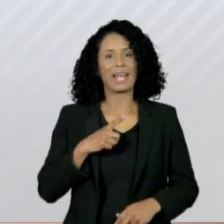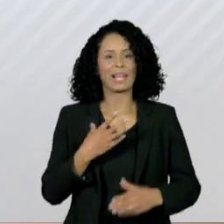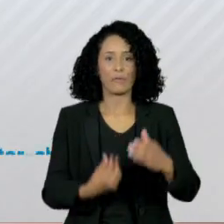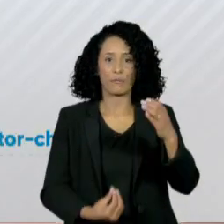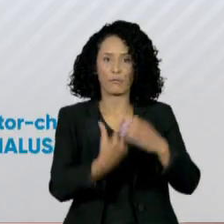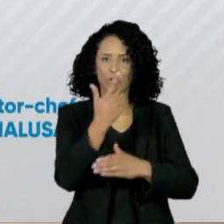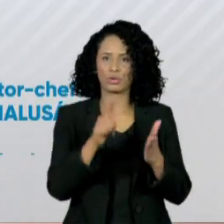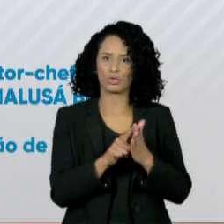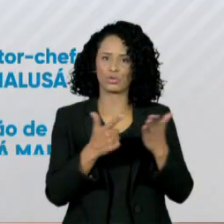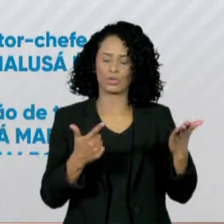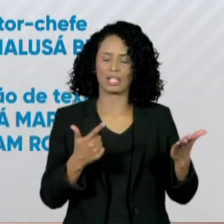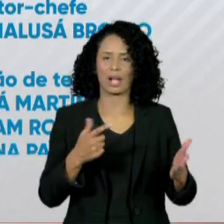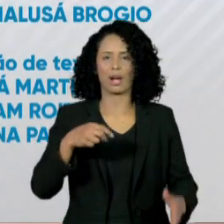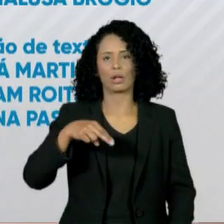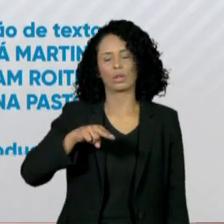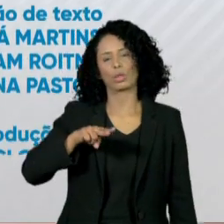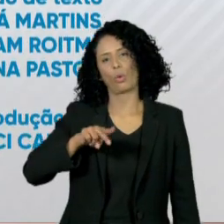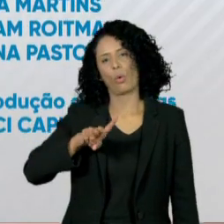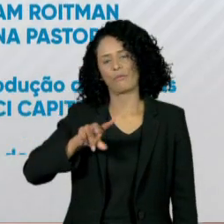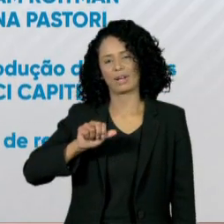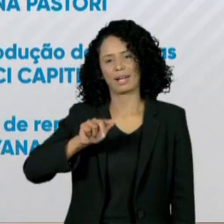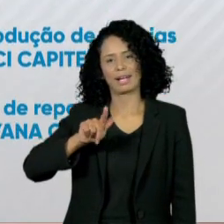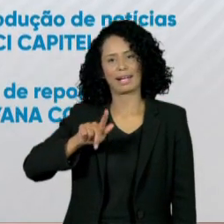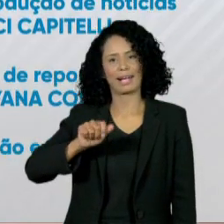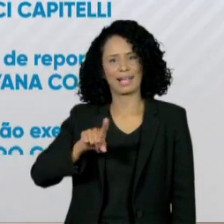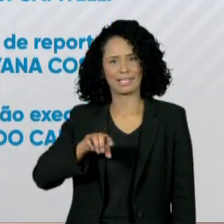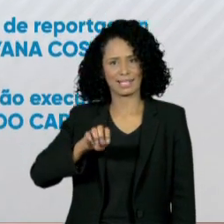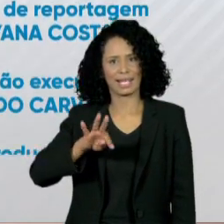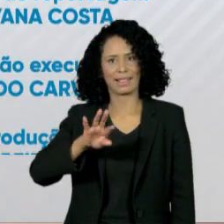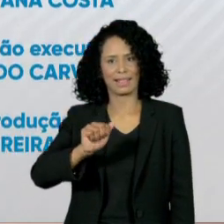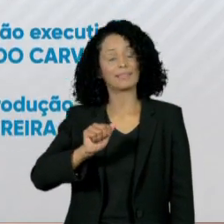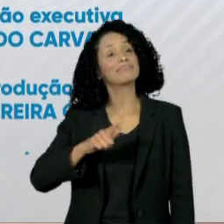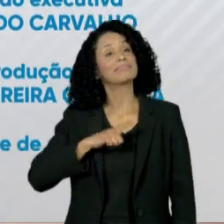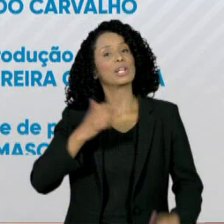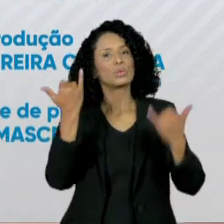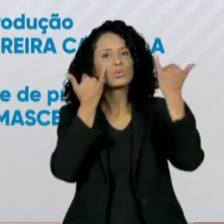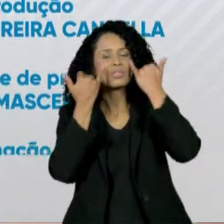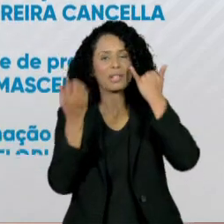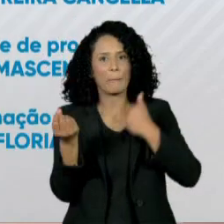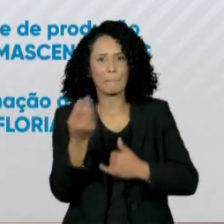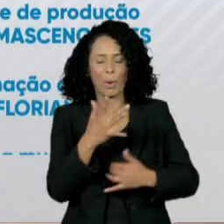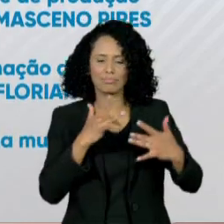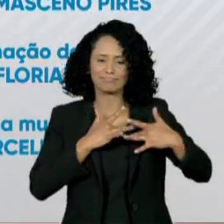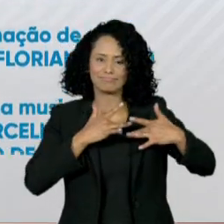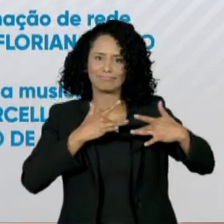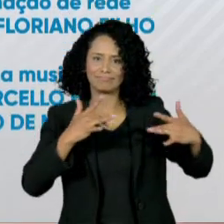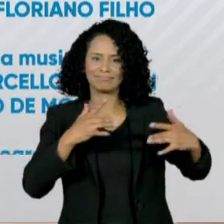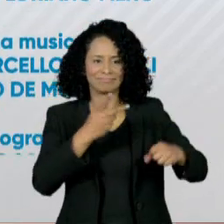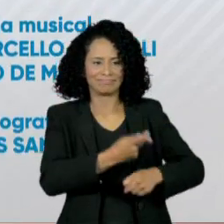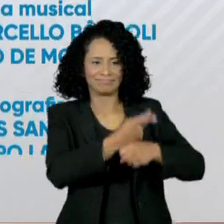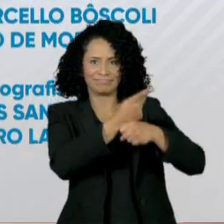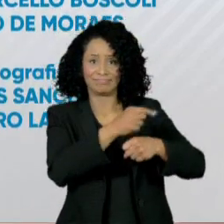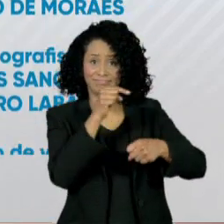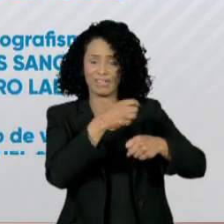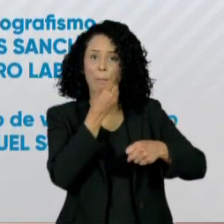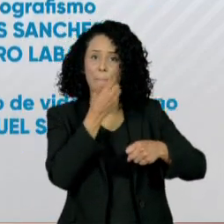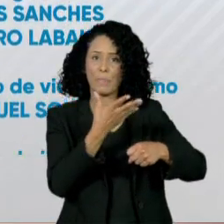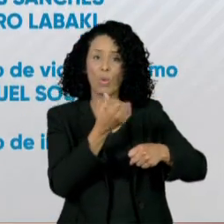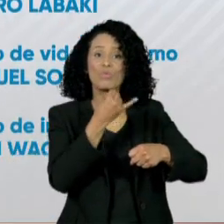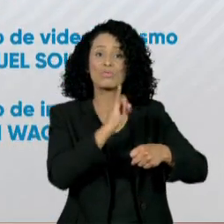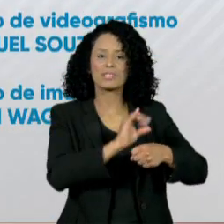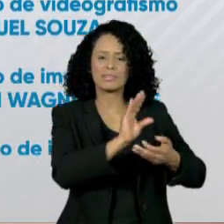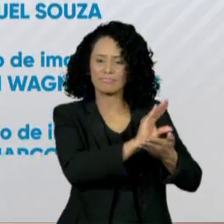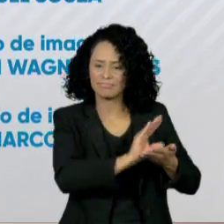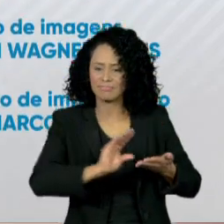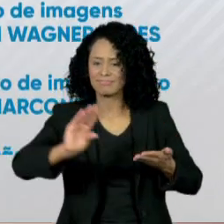Gazeta. E é com essa boa notícia de solidariedade, mostrando para nós que títulos são melhores quando usados para ajudar as pessoas,